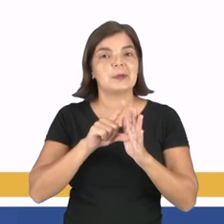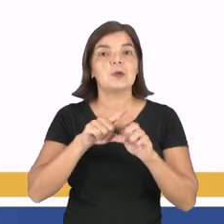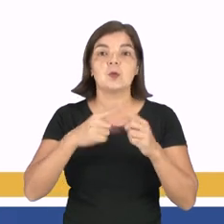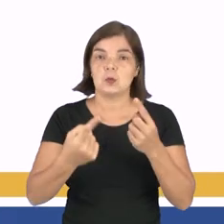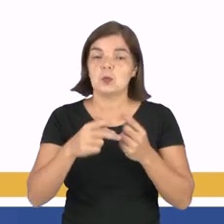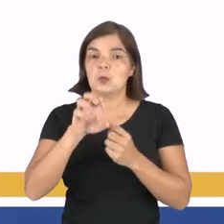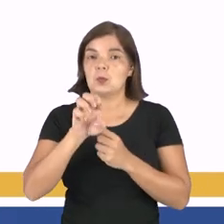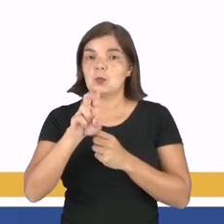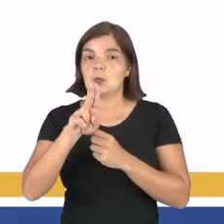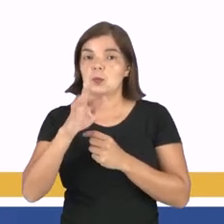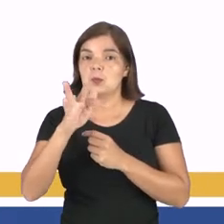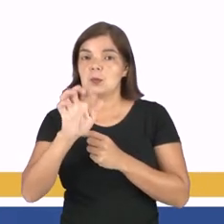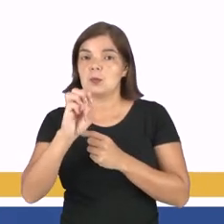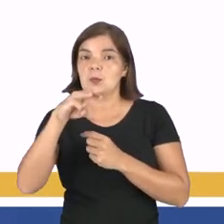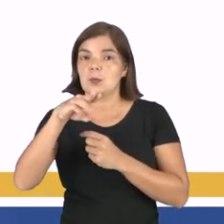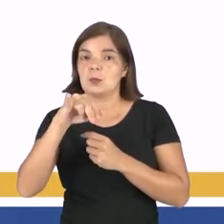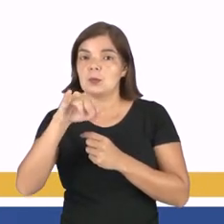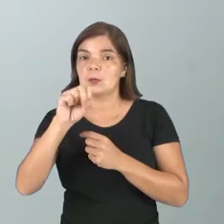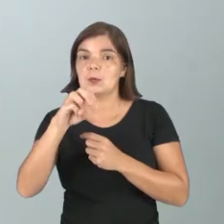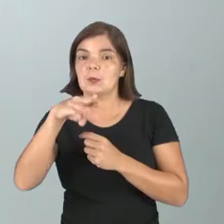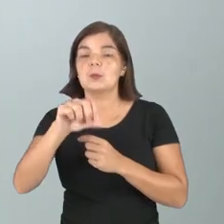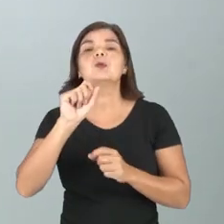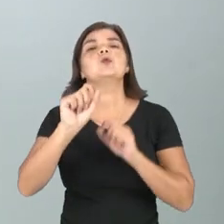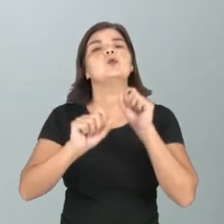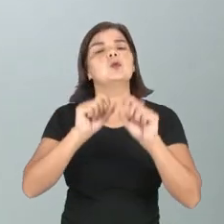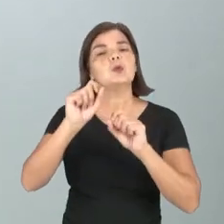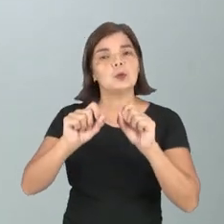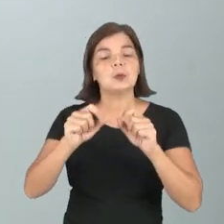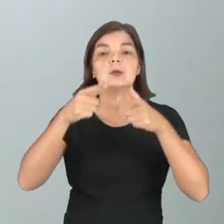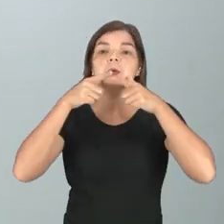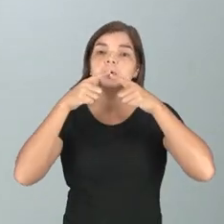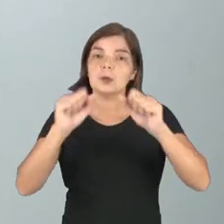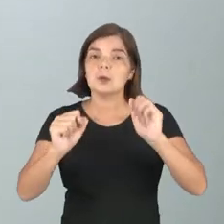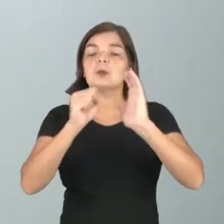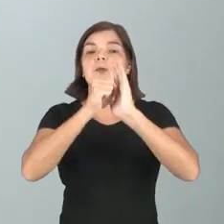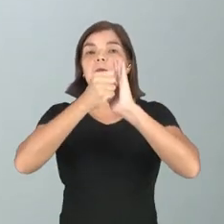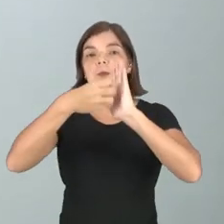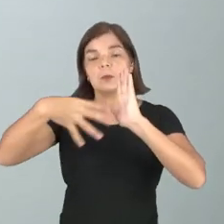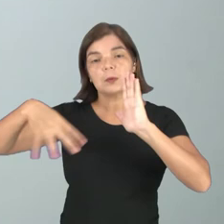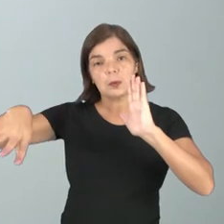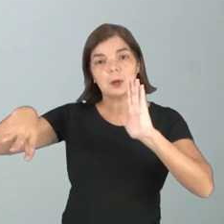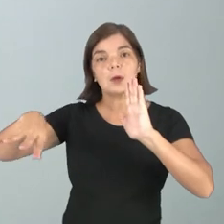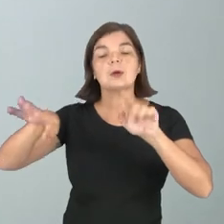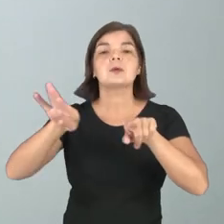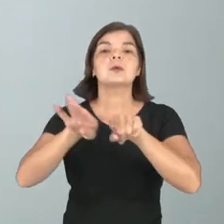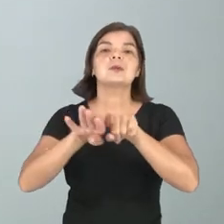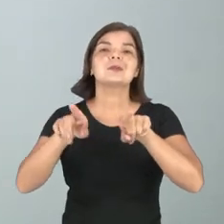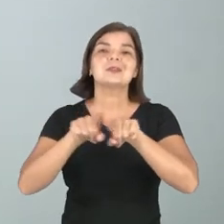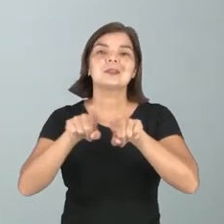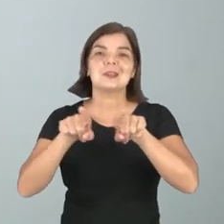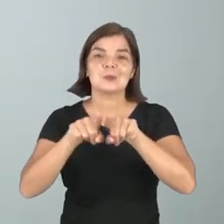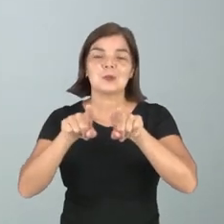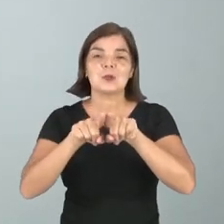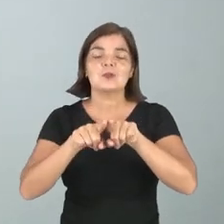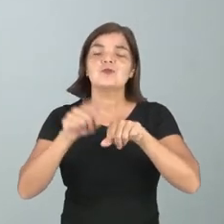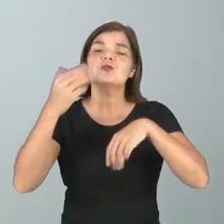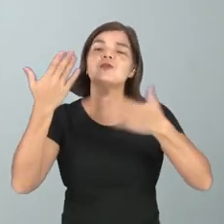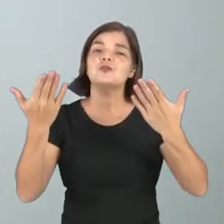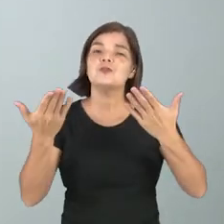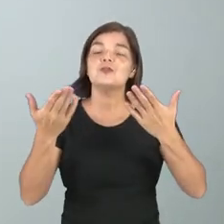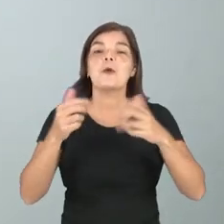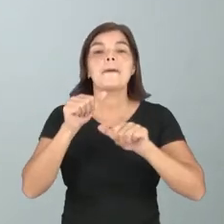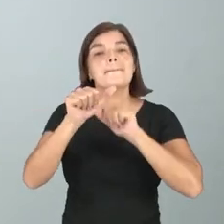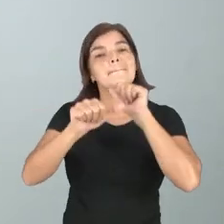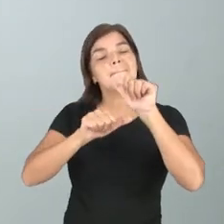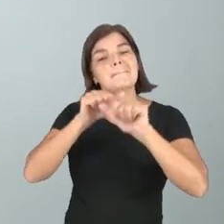ele se trata de uma figura de linguagem que consiste em suavizar uma expressão. Deixar uma expressão